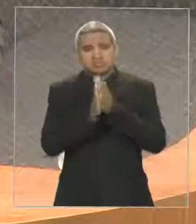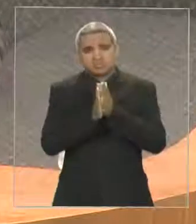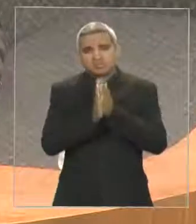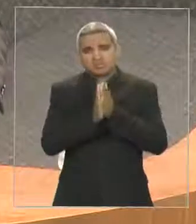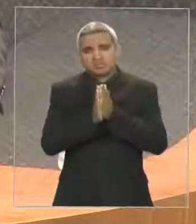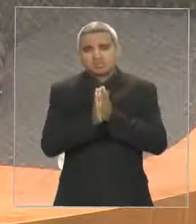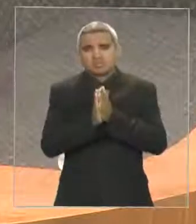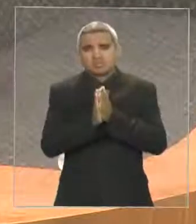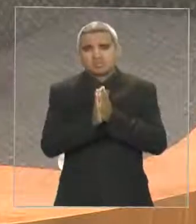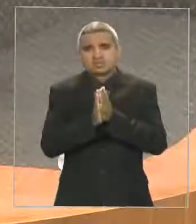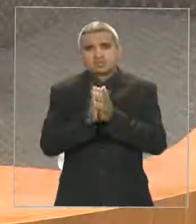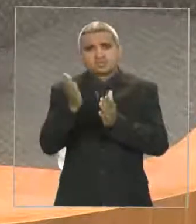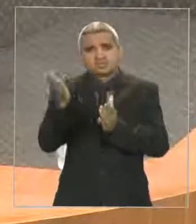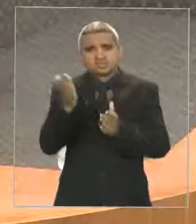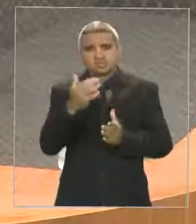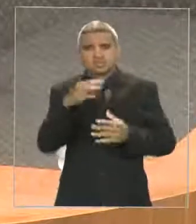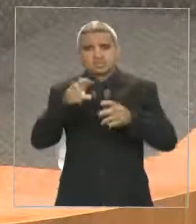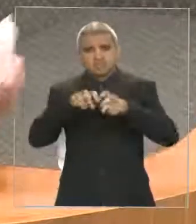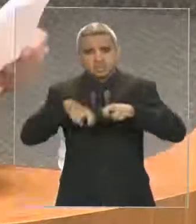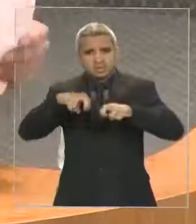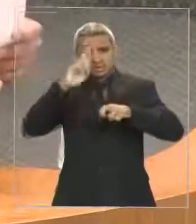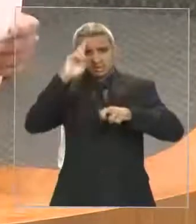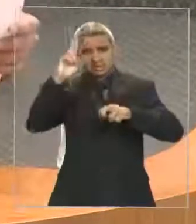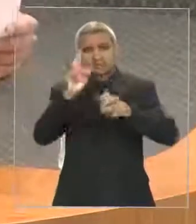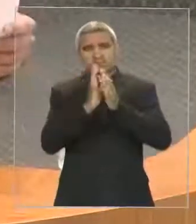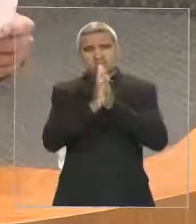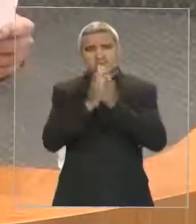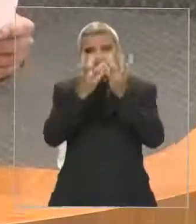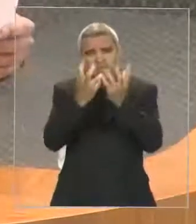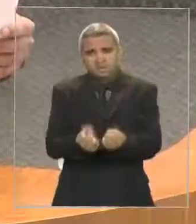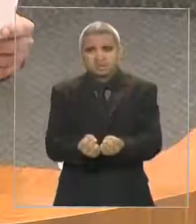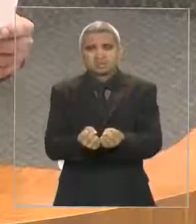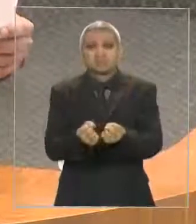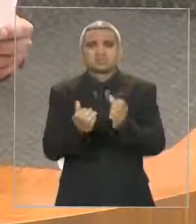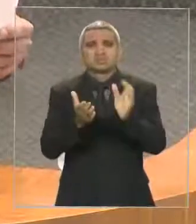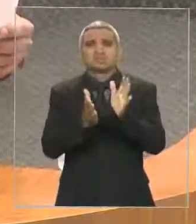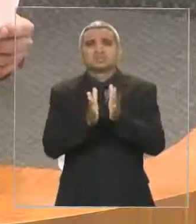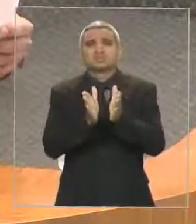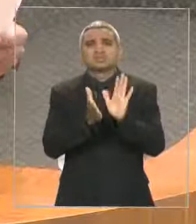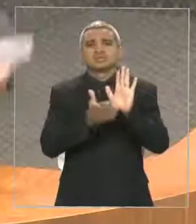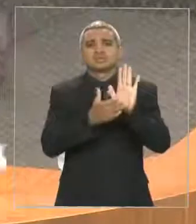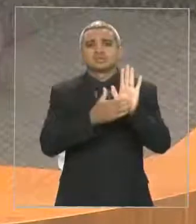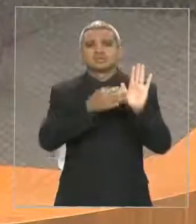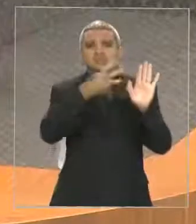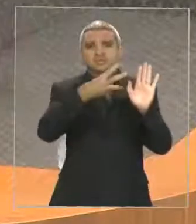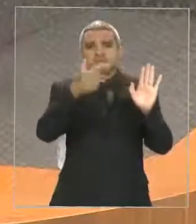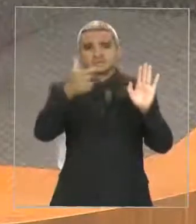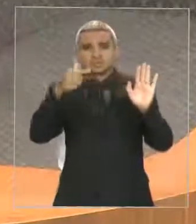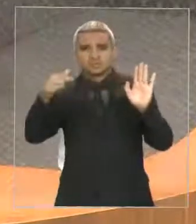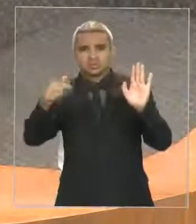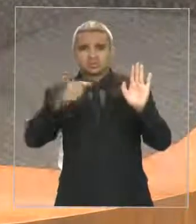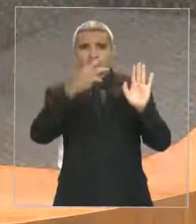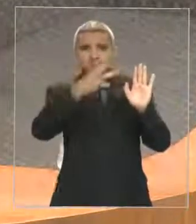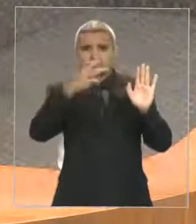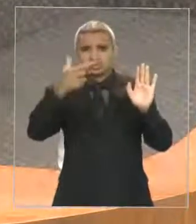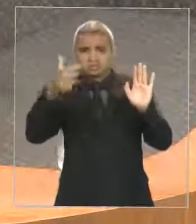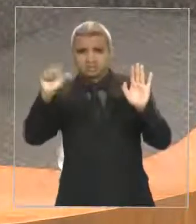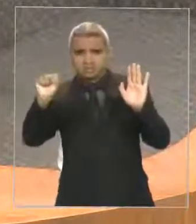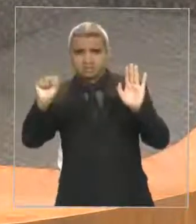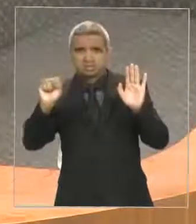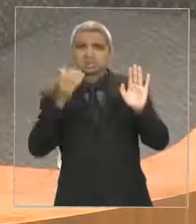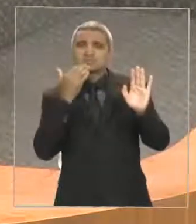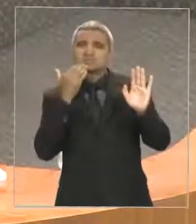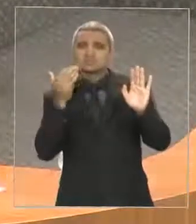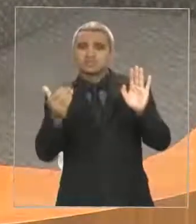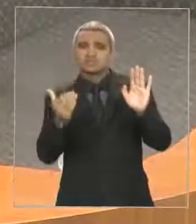sensibilidade da mesa para aprovação dos requerimentos 327 e 328, solicitamos os endereços